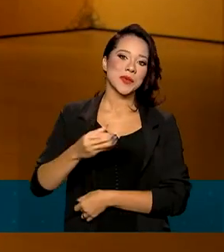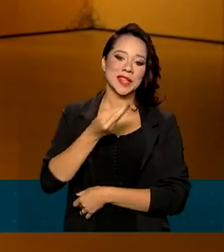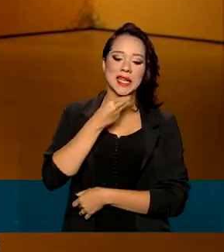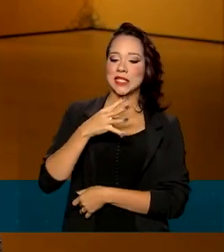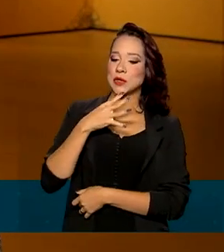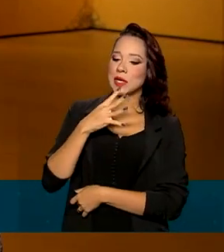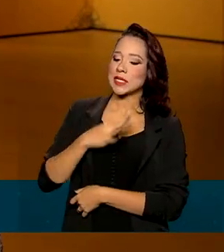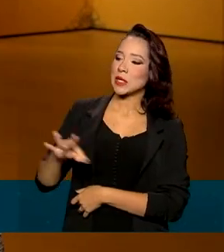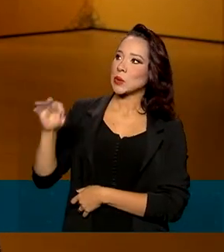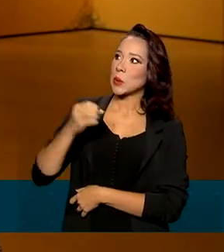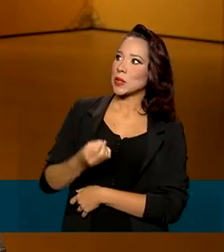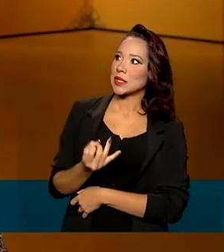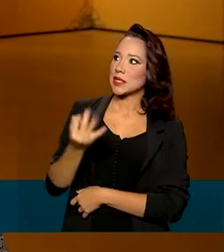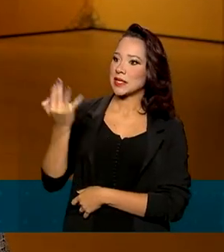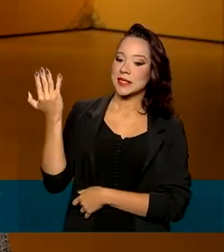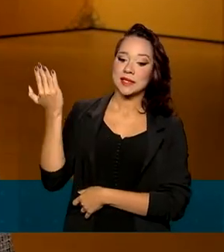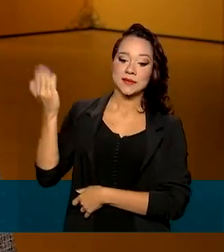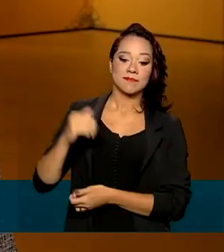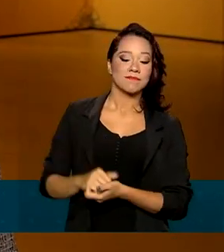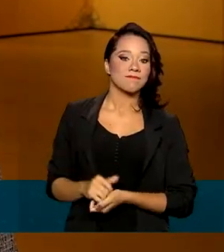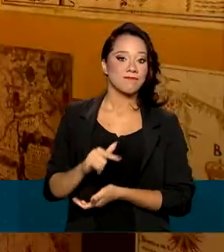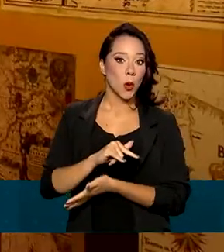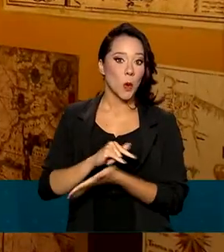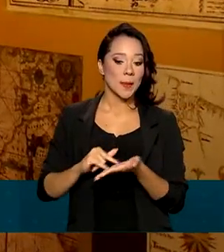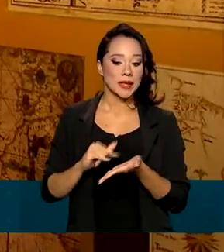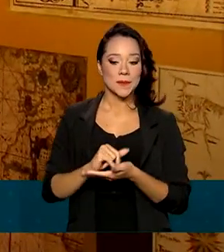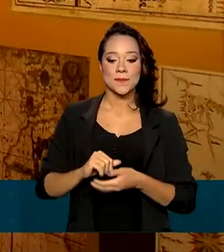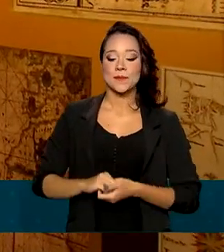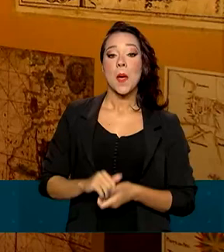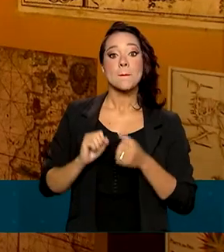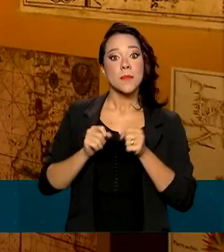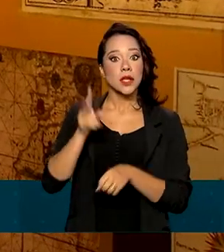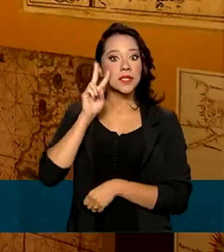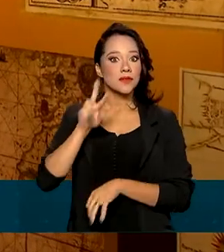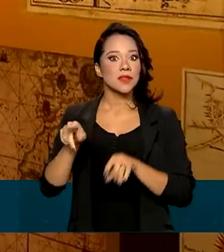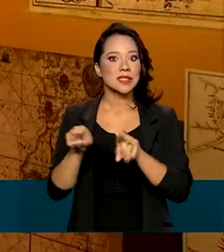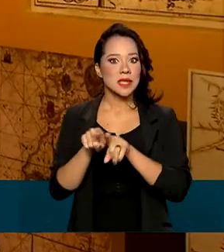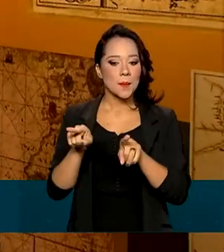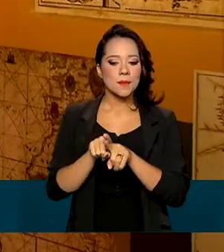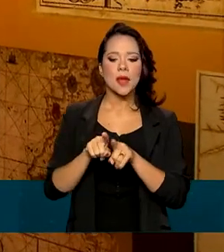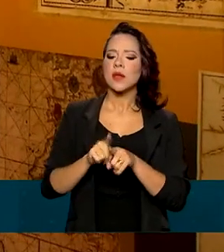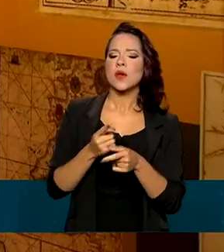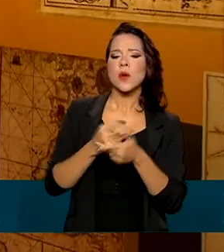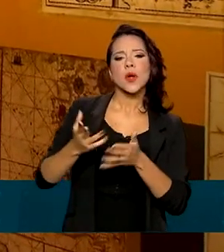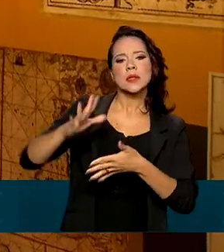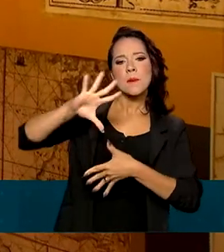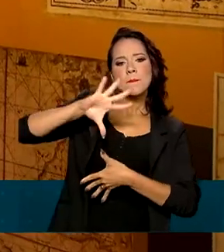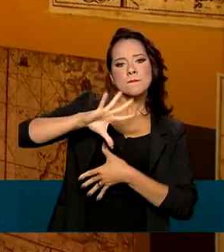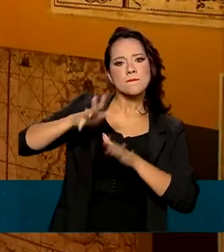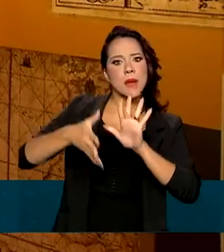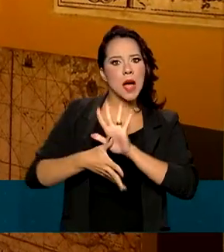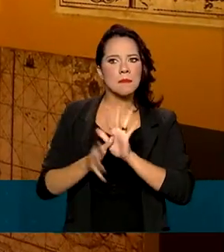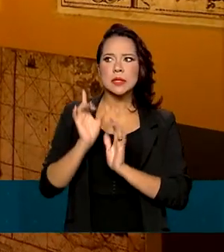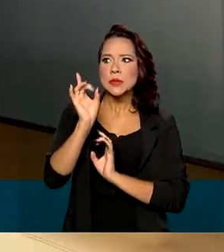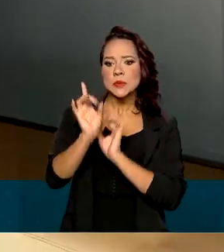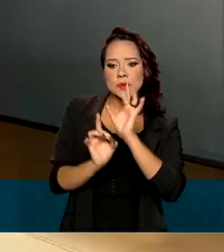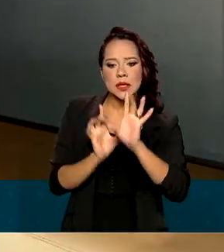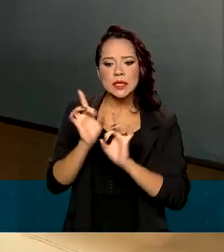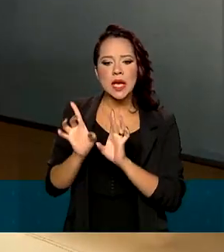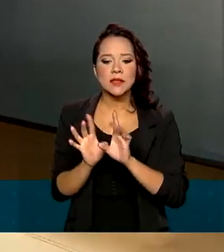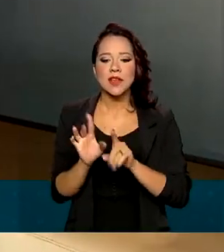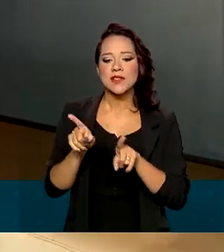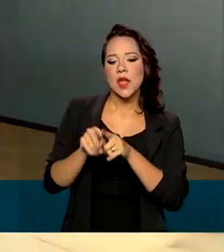de conhecer toda essa riqueza documental. Podem ser vistas também reproduções de mapas bem raros e